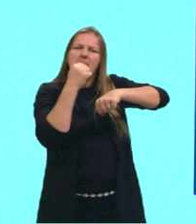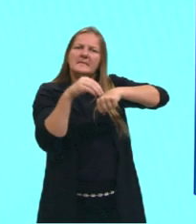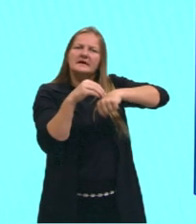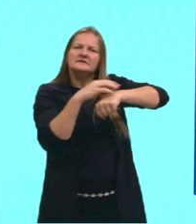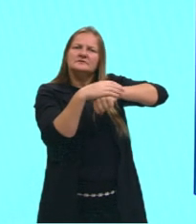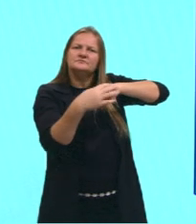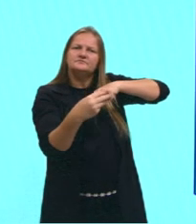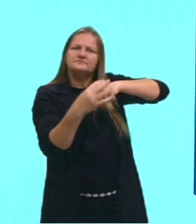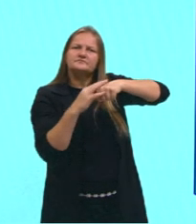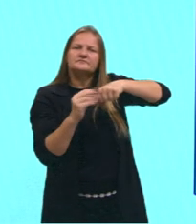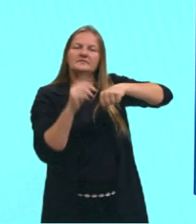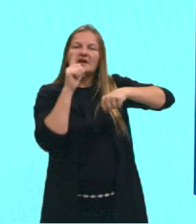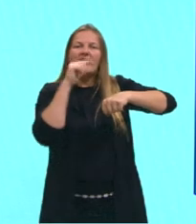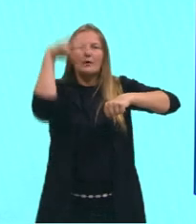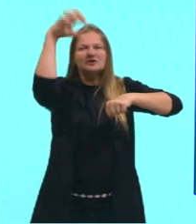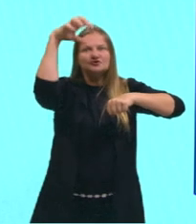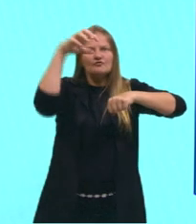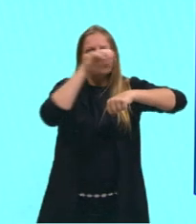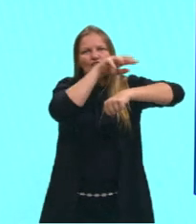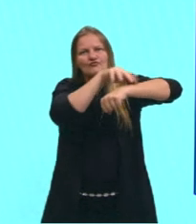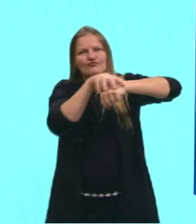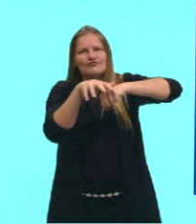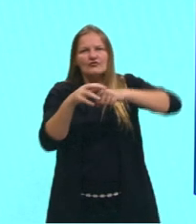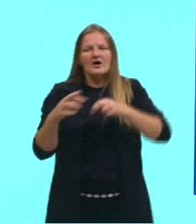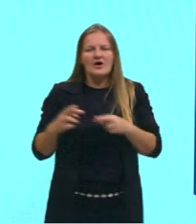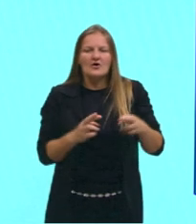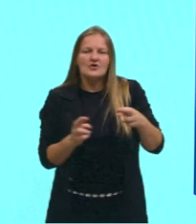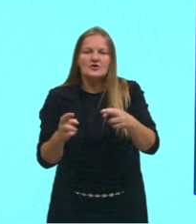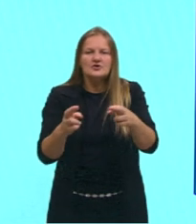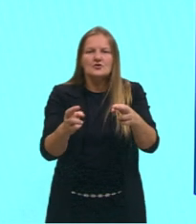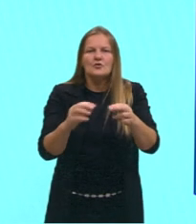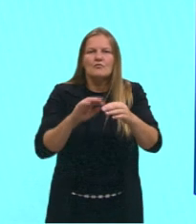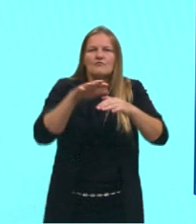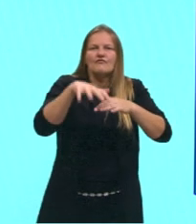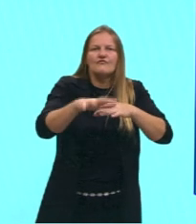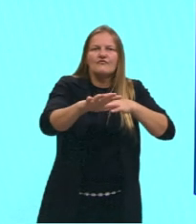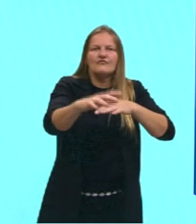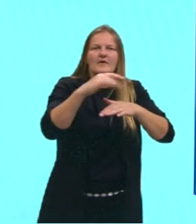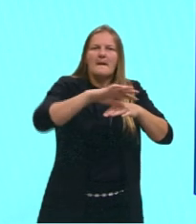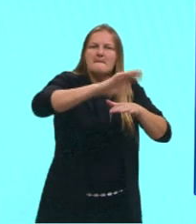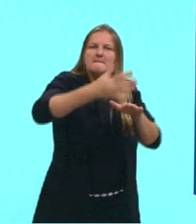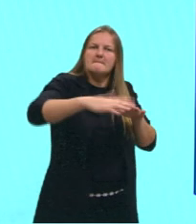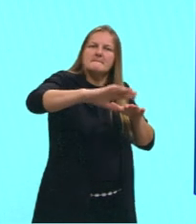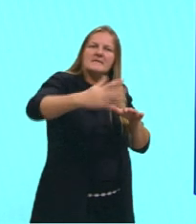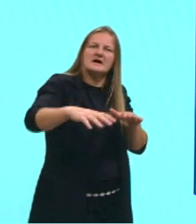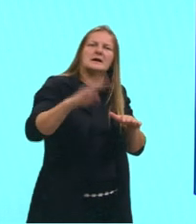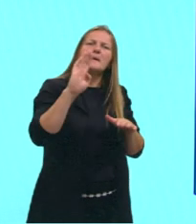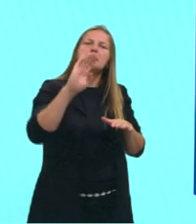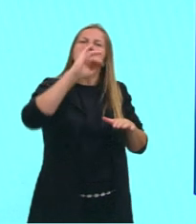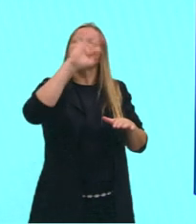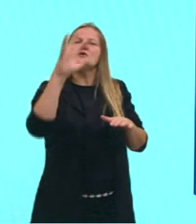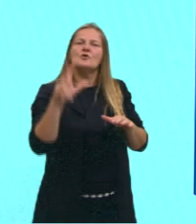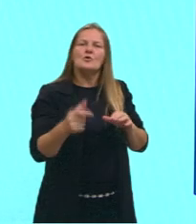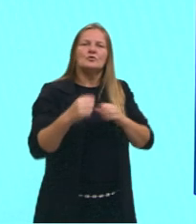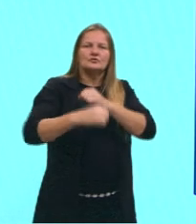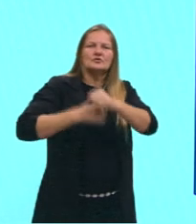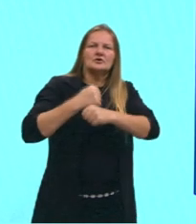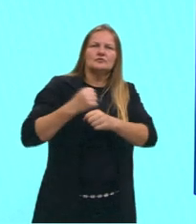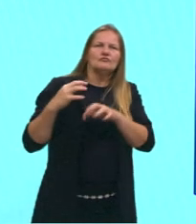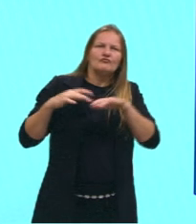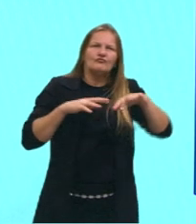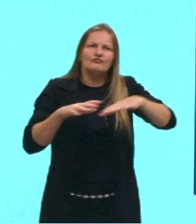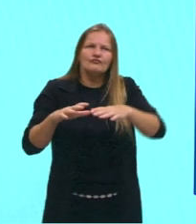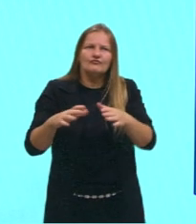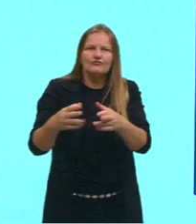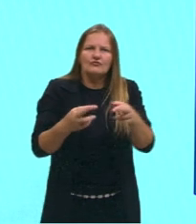carregados pela água da chuva, vai para um rio, esse rio vai para o mar, então, imagina bilhões de anos, esses sais sendo carregados para o